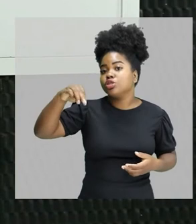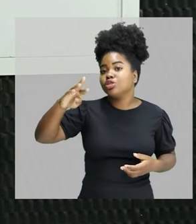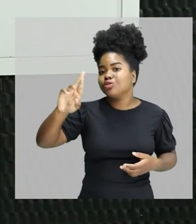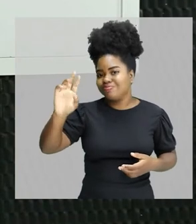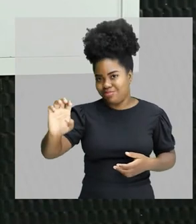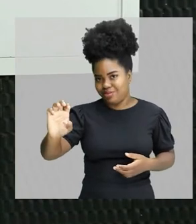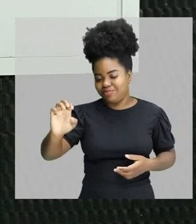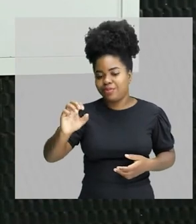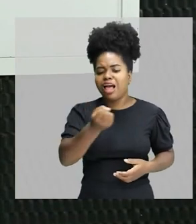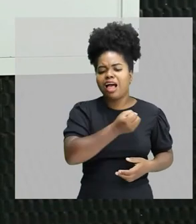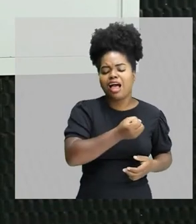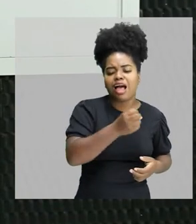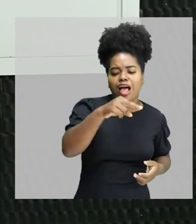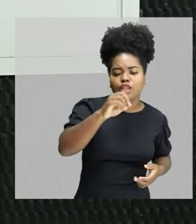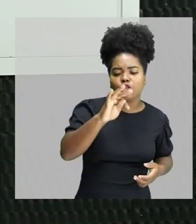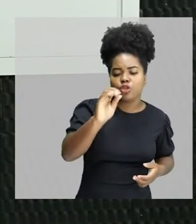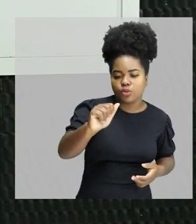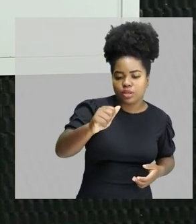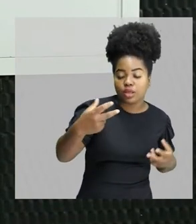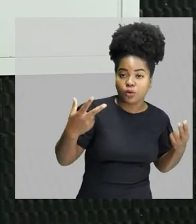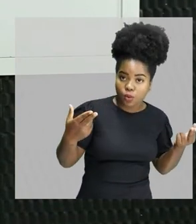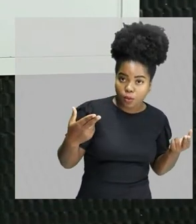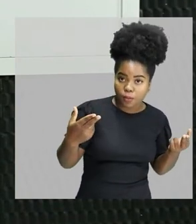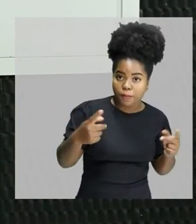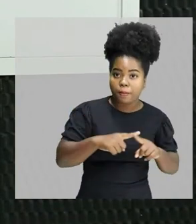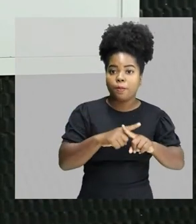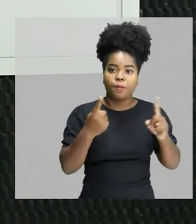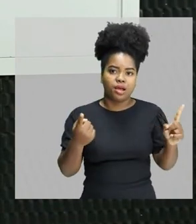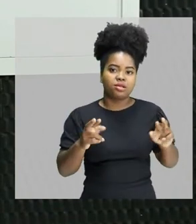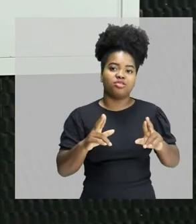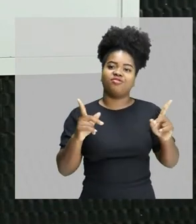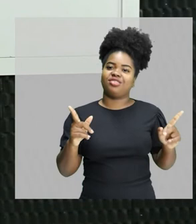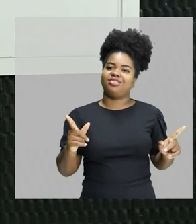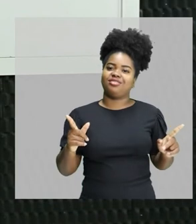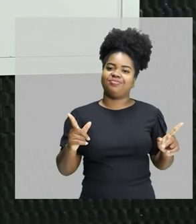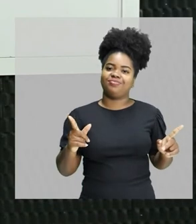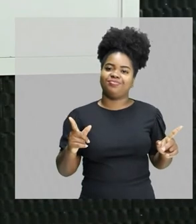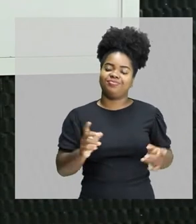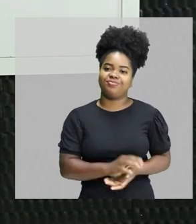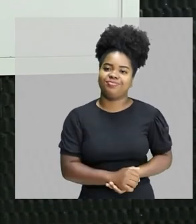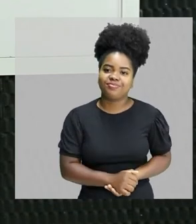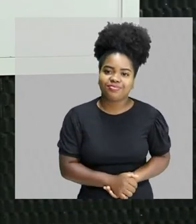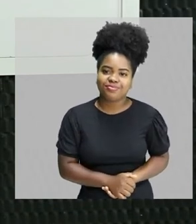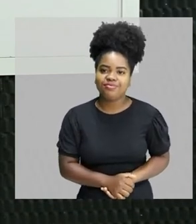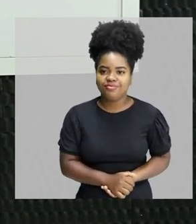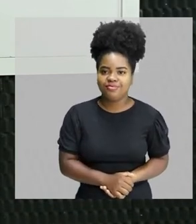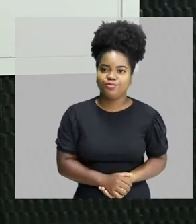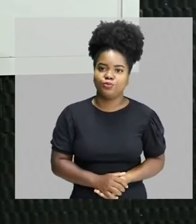nota, mas a gente consegue diferenciar por conta do timbre que é diferente. Tá ok?